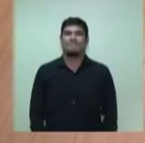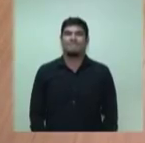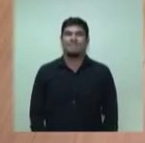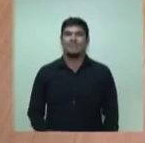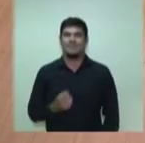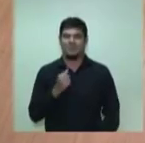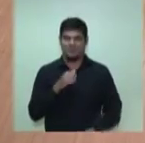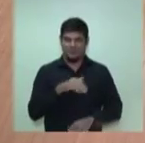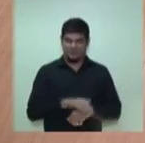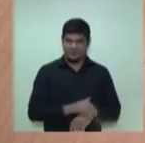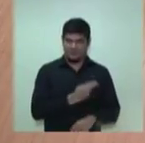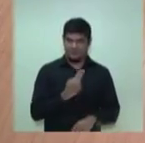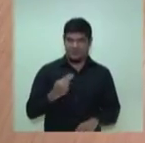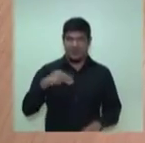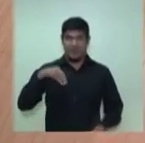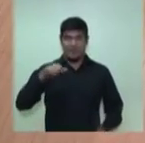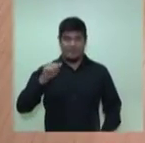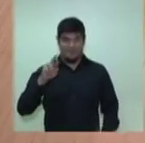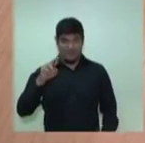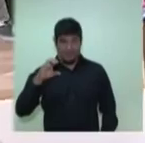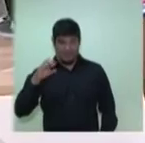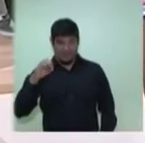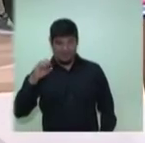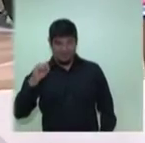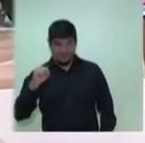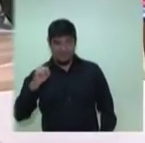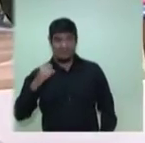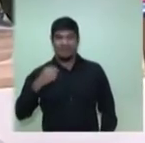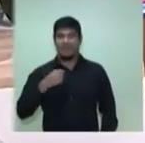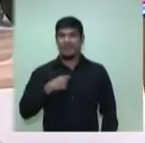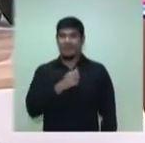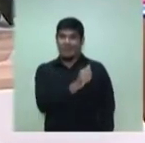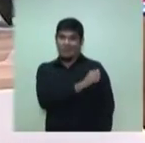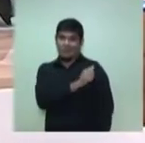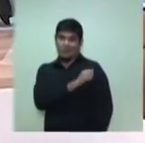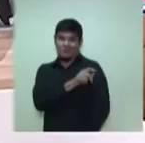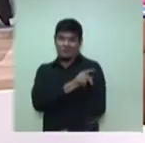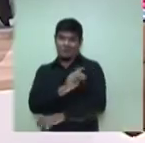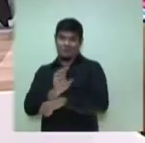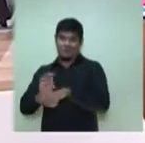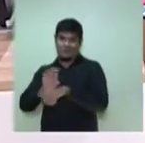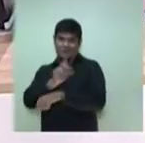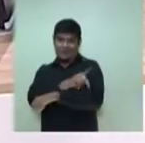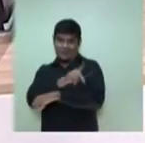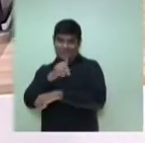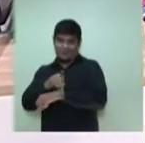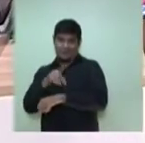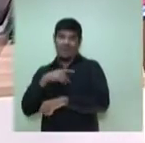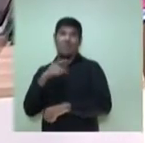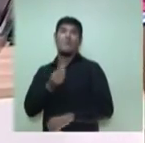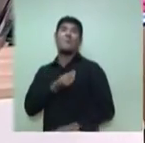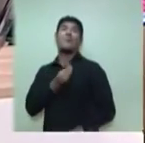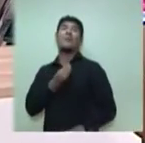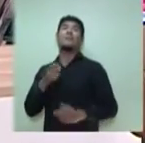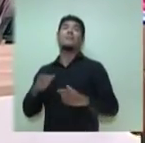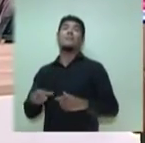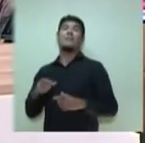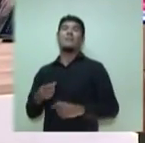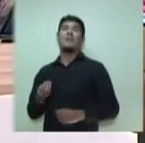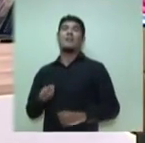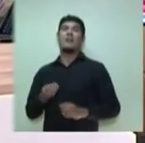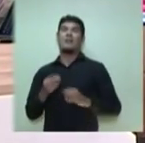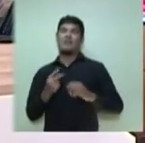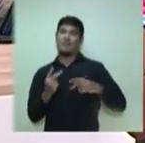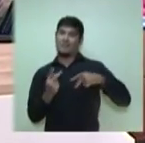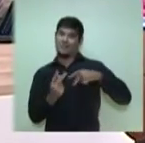Boa noite. Me chamo Marcos Paulo. Sou aluno de pedagogia. Moro no Conjunto Viver Melhor